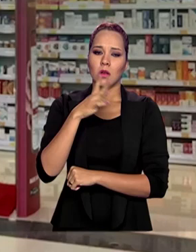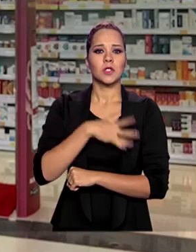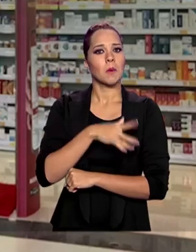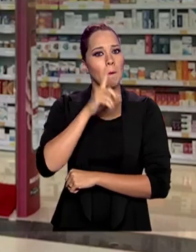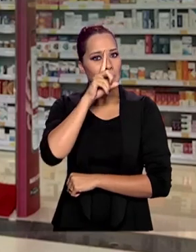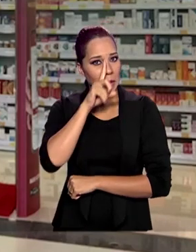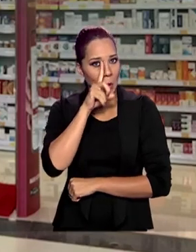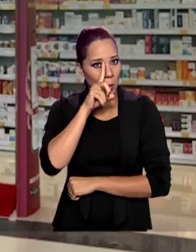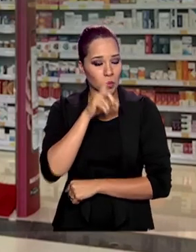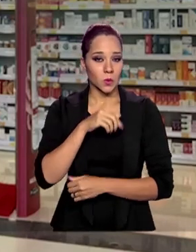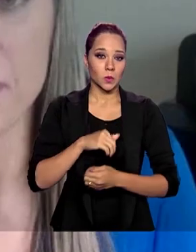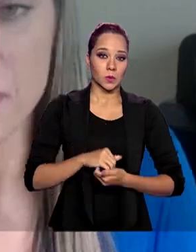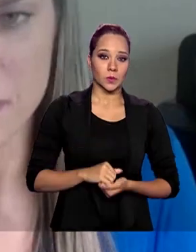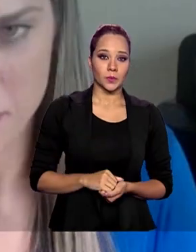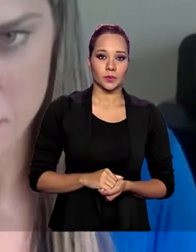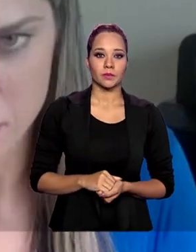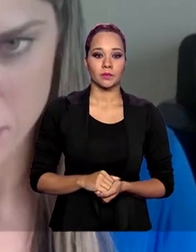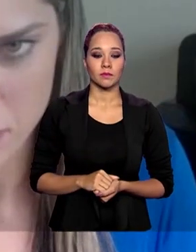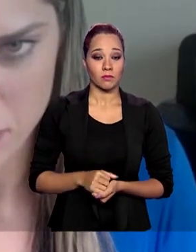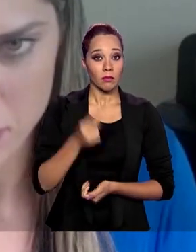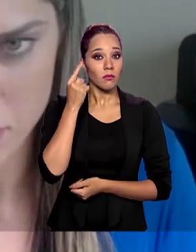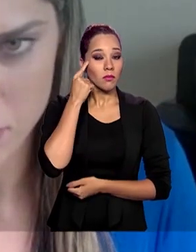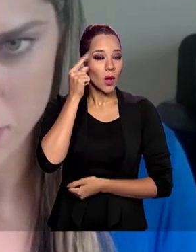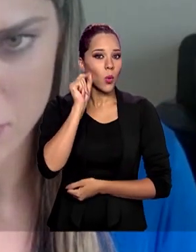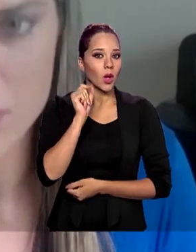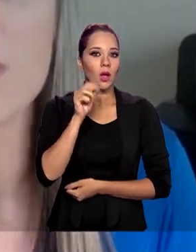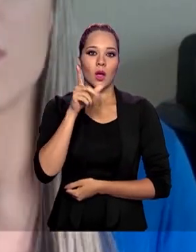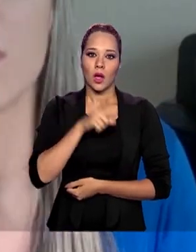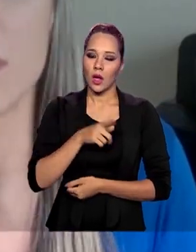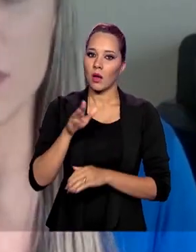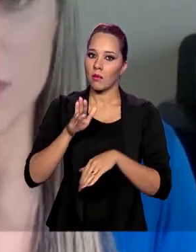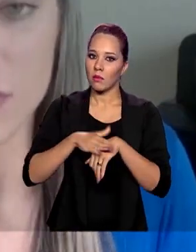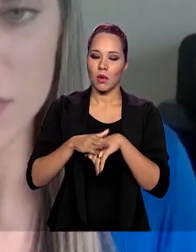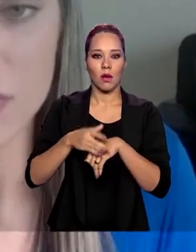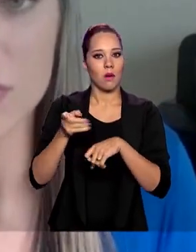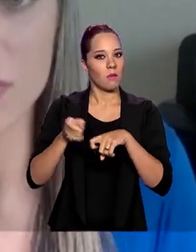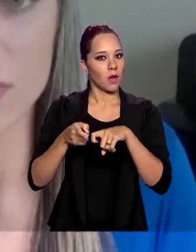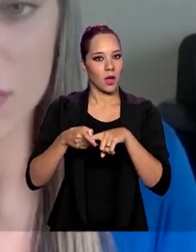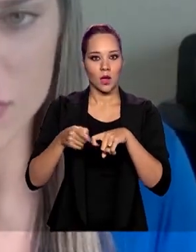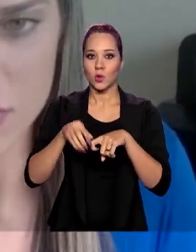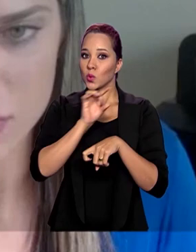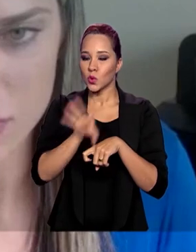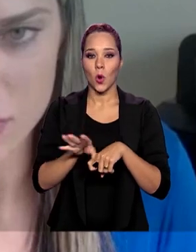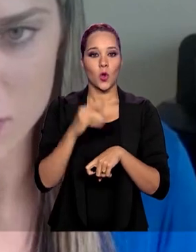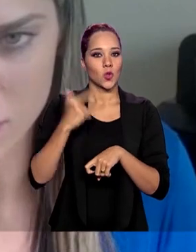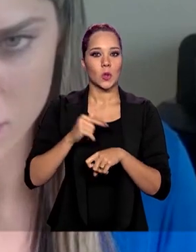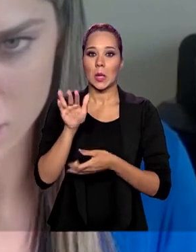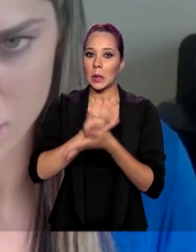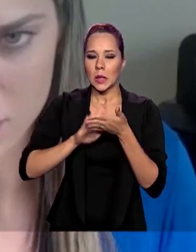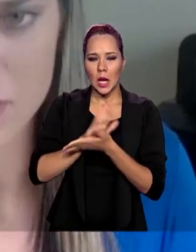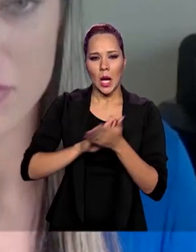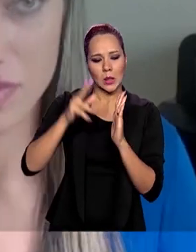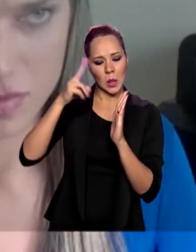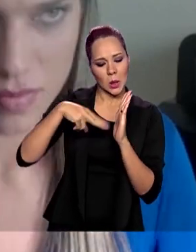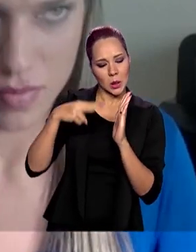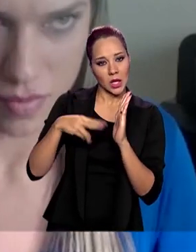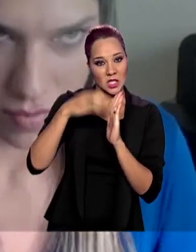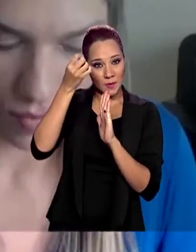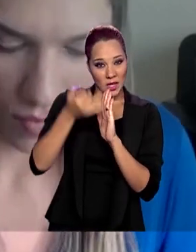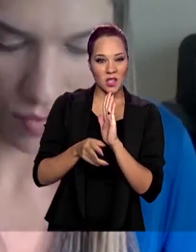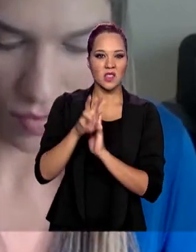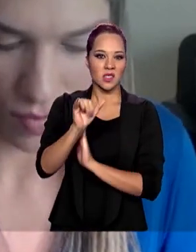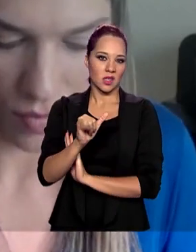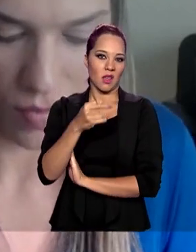extremamente perigoso. A ideia é terapêutica. Não existe nada na literatura dizendo que se